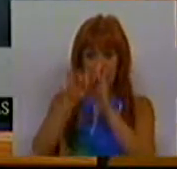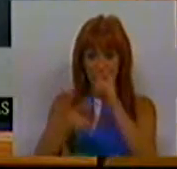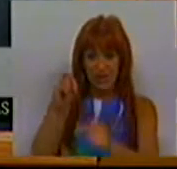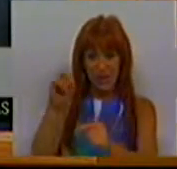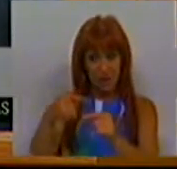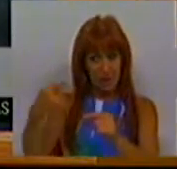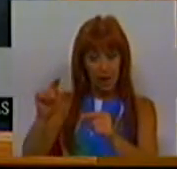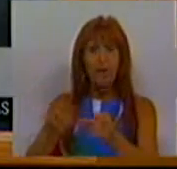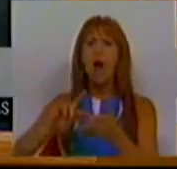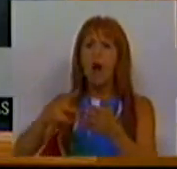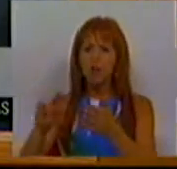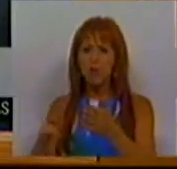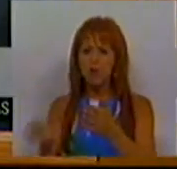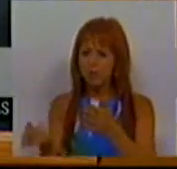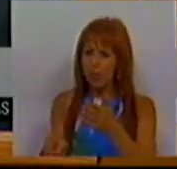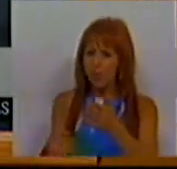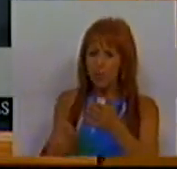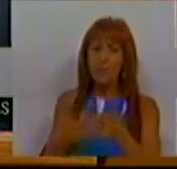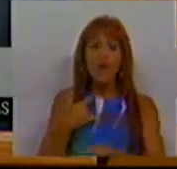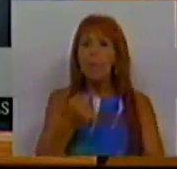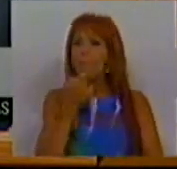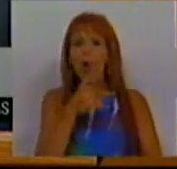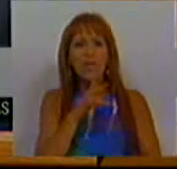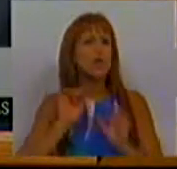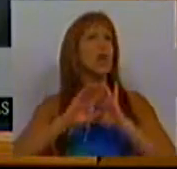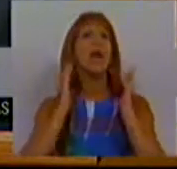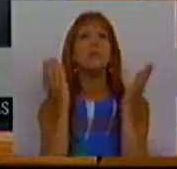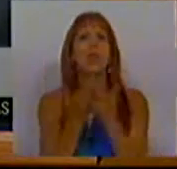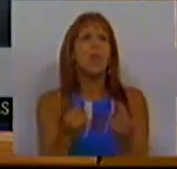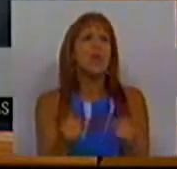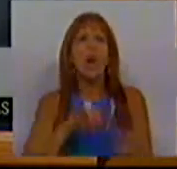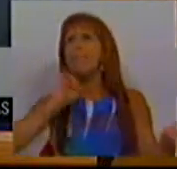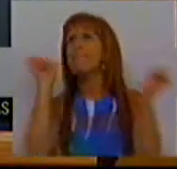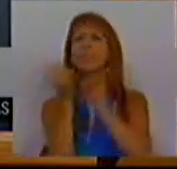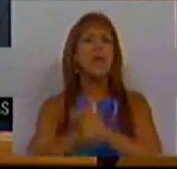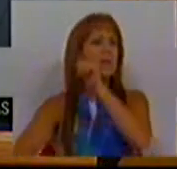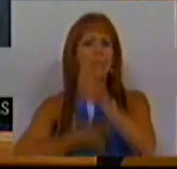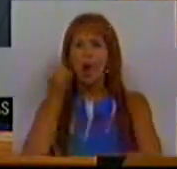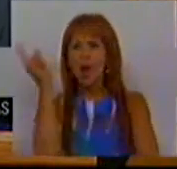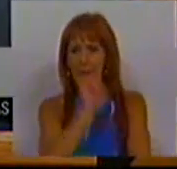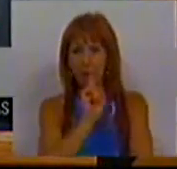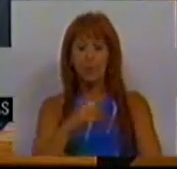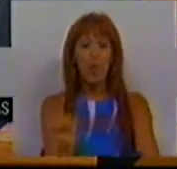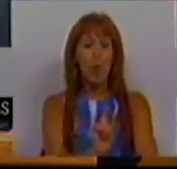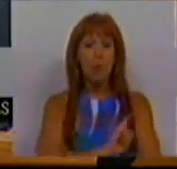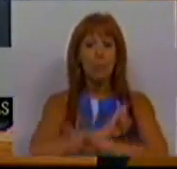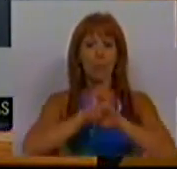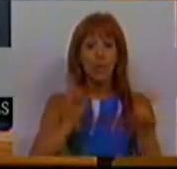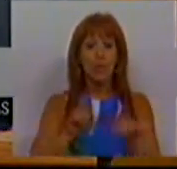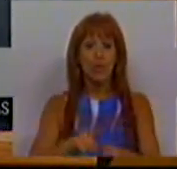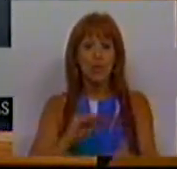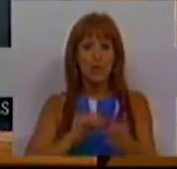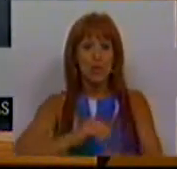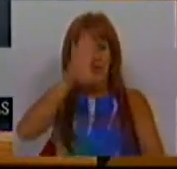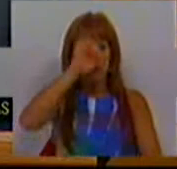sofrem alterações. Mas não se pode dizer que genericamente seja uma mudança para melhor. Desde logo porque o Secretário